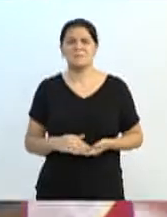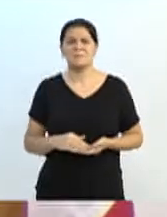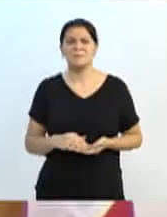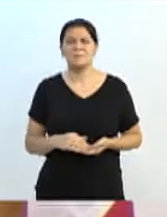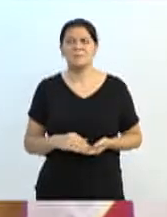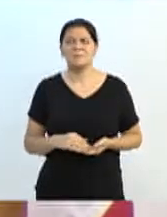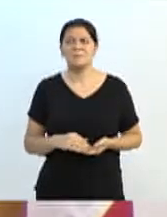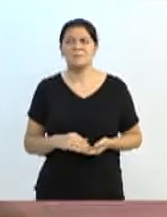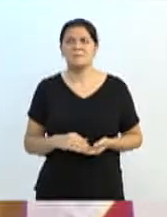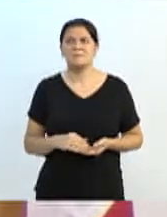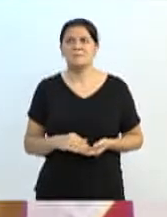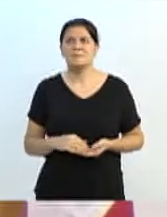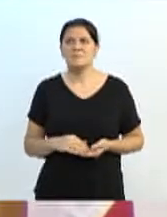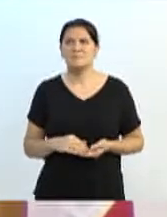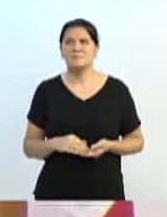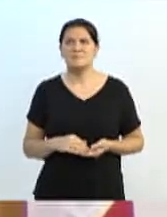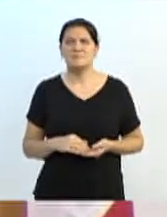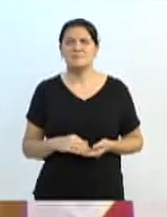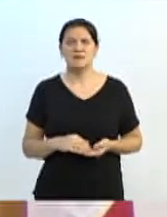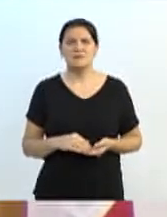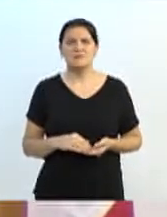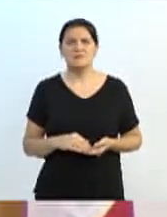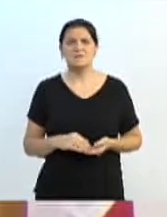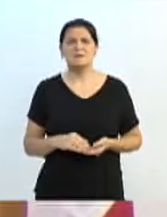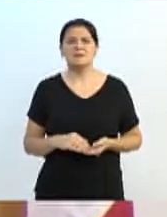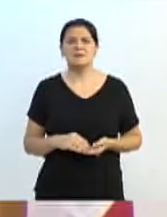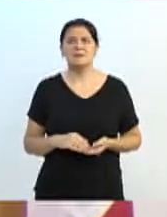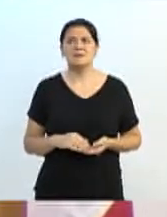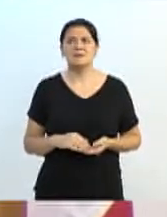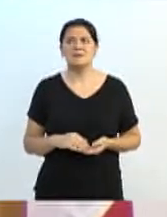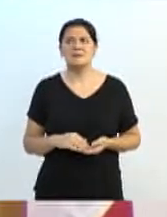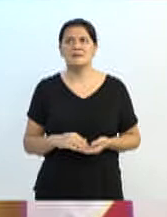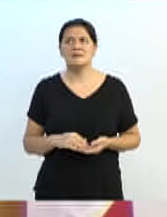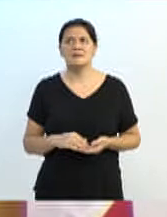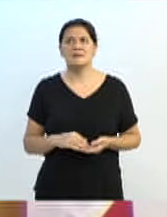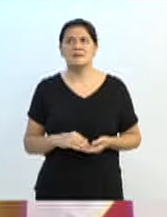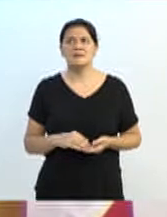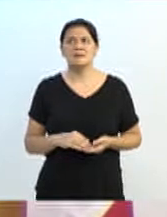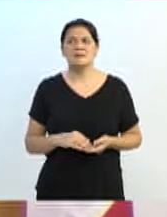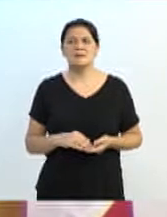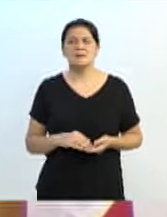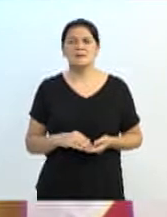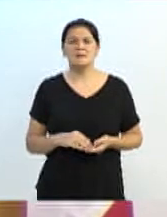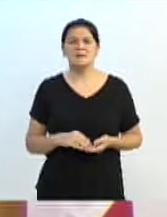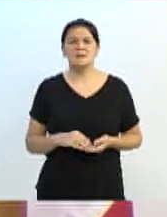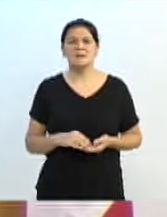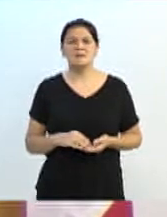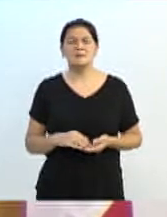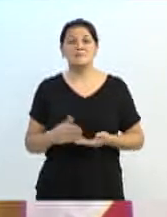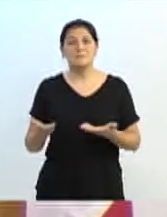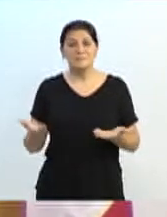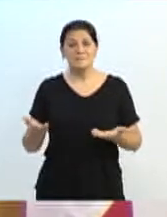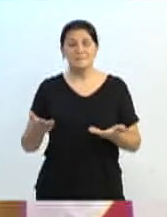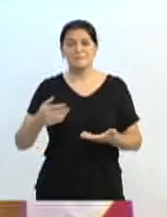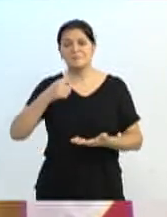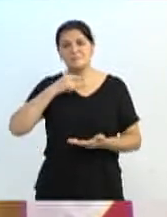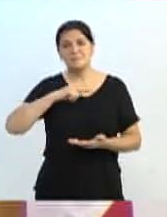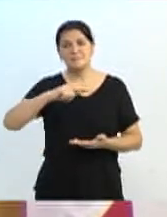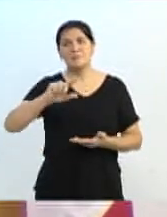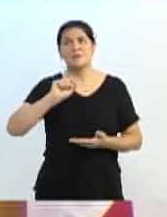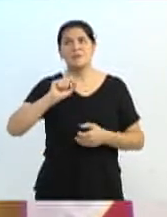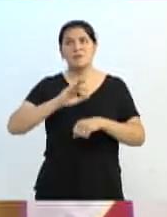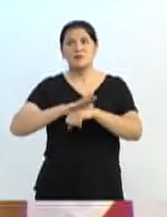agora, o fato da semana, do dia, a pandemia, CPI, e